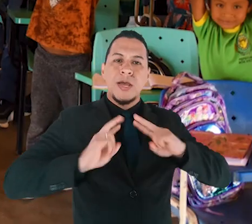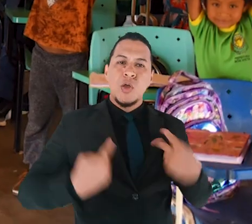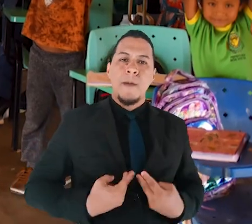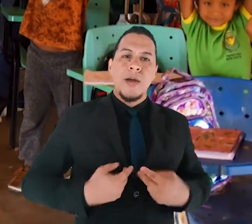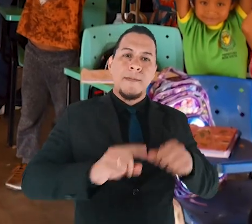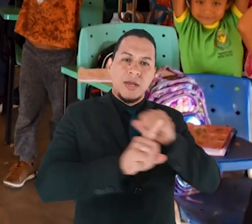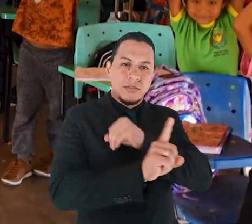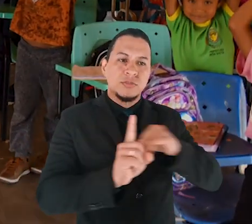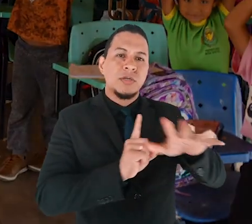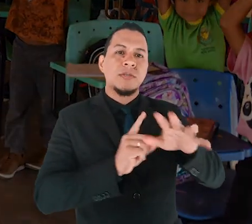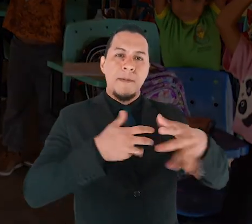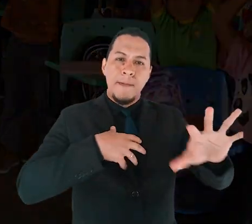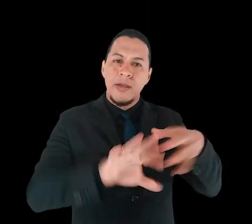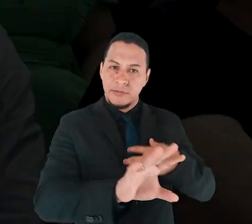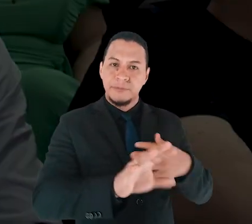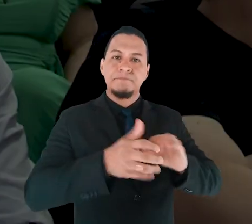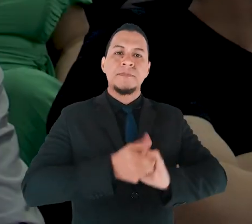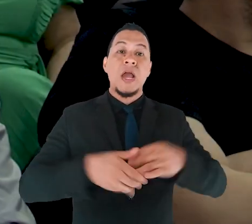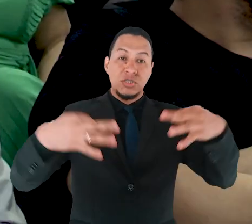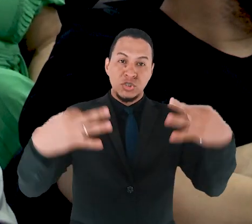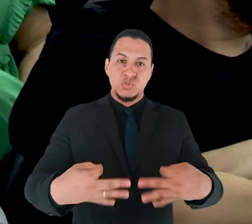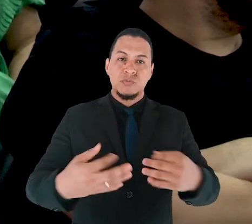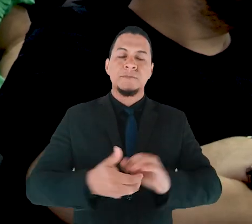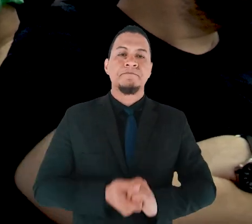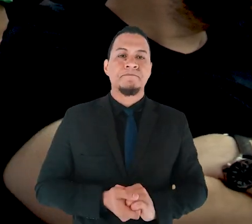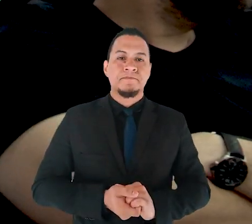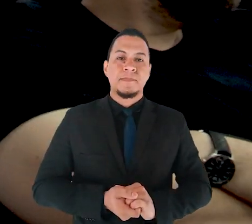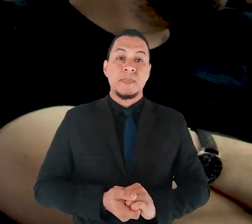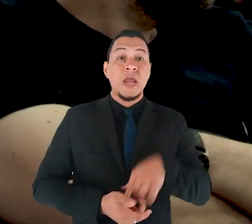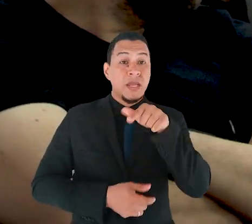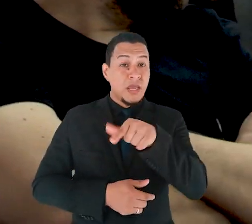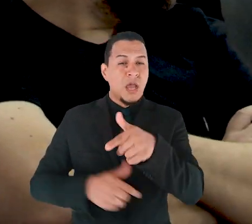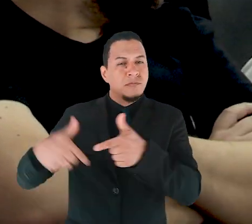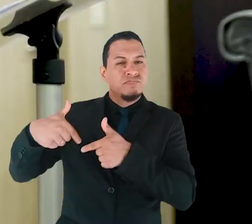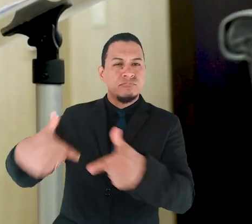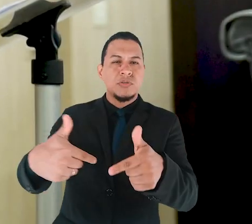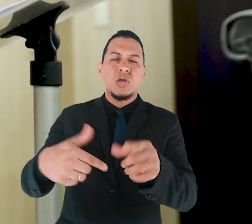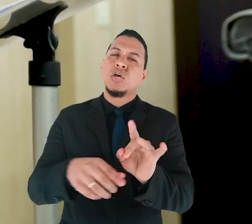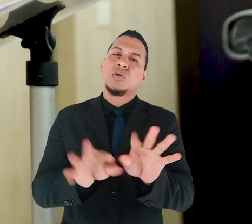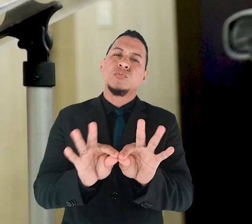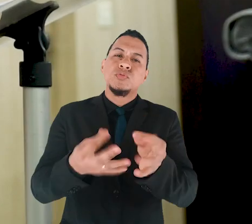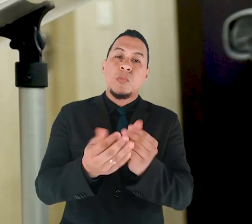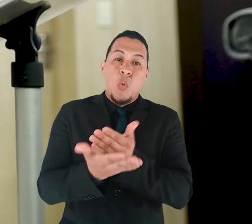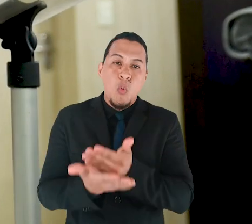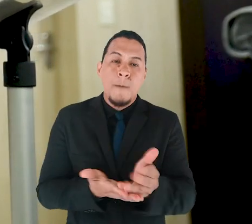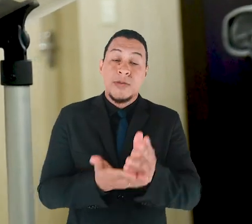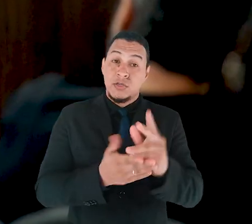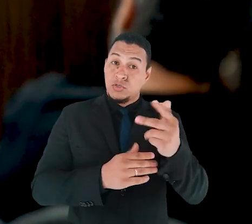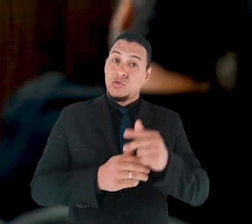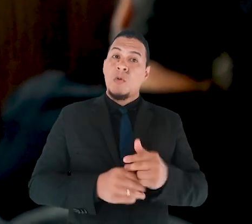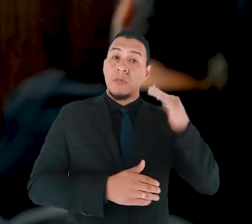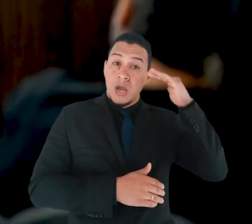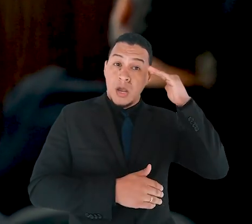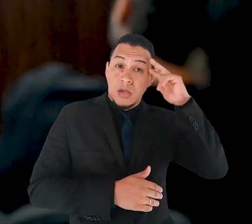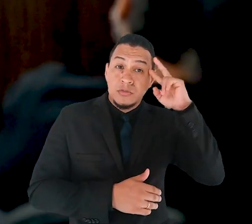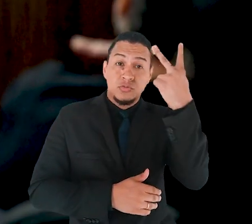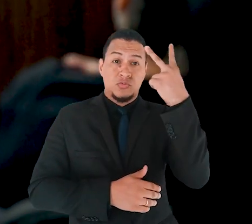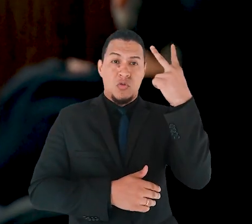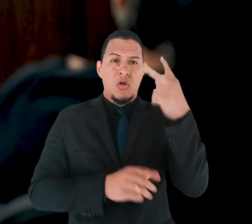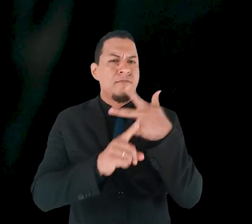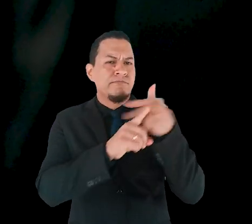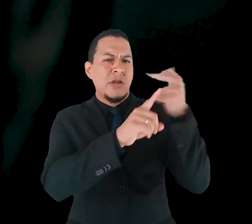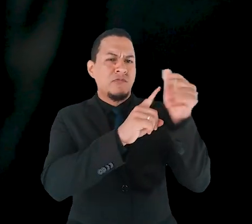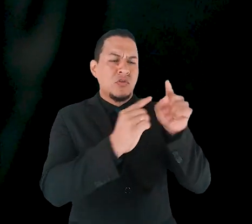mais solidária e mais justa. Que esta jornada seja apenas o começo de uma história vencedora, dedicada à